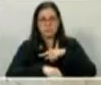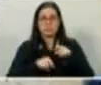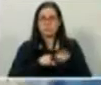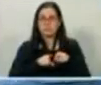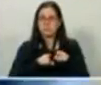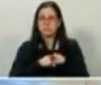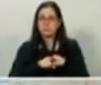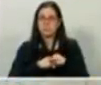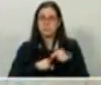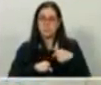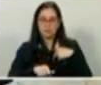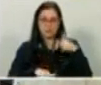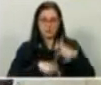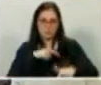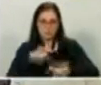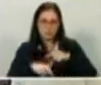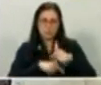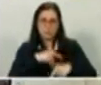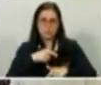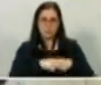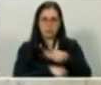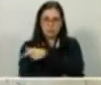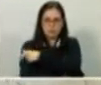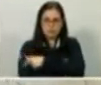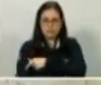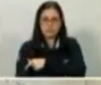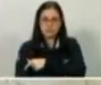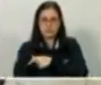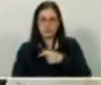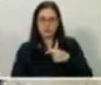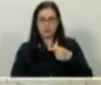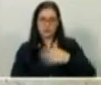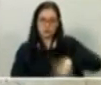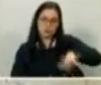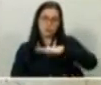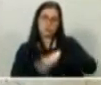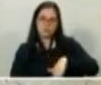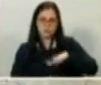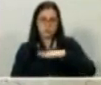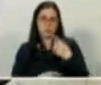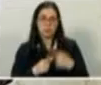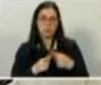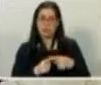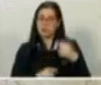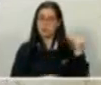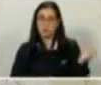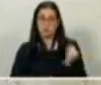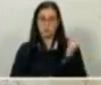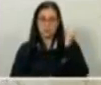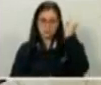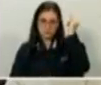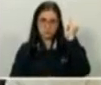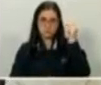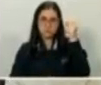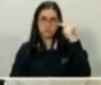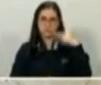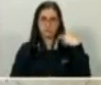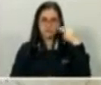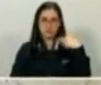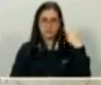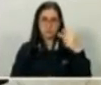função como fiscal da cidade, como fiscalizador, que é uma função importante do vereador.